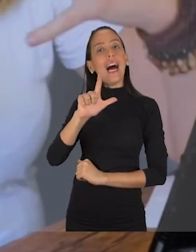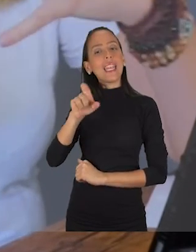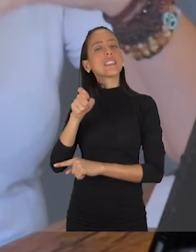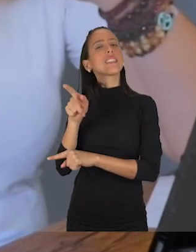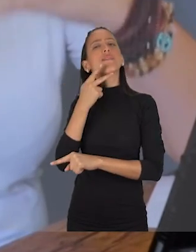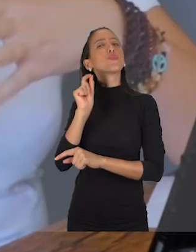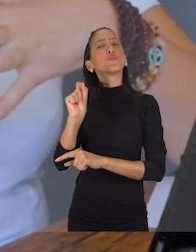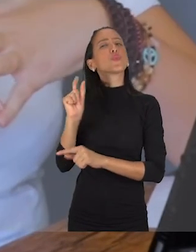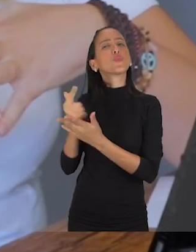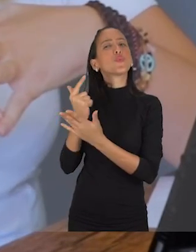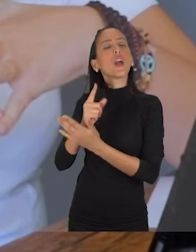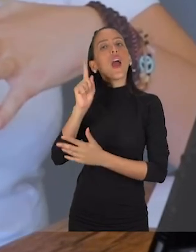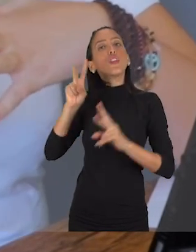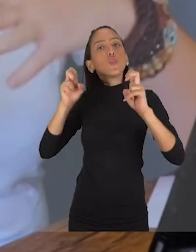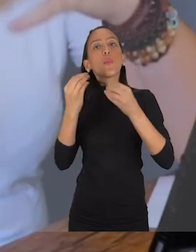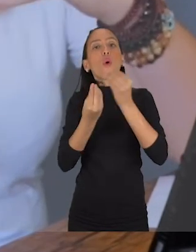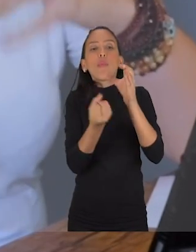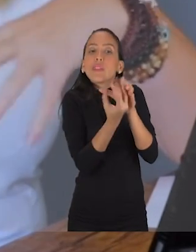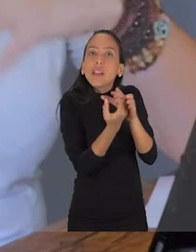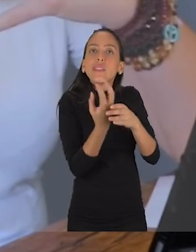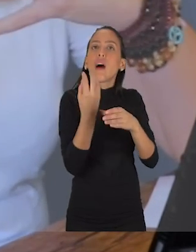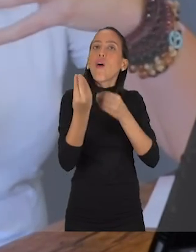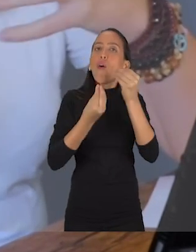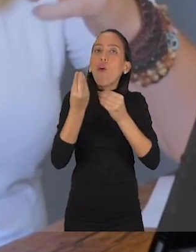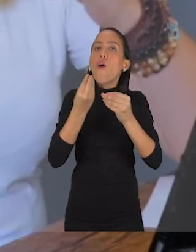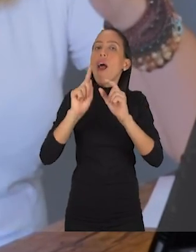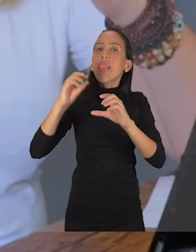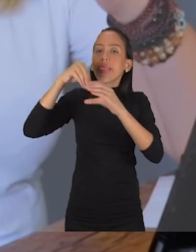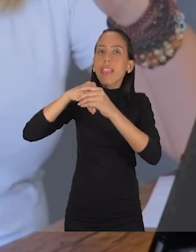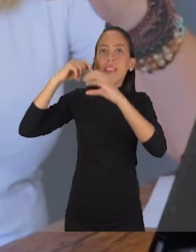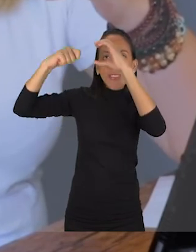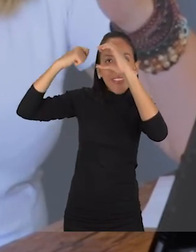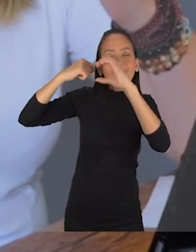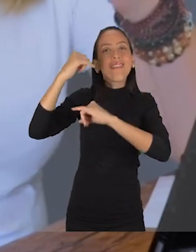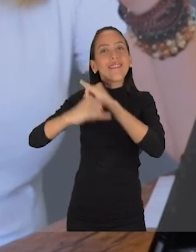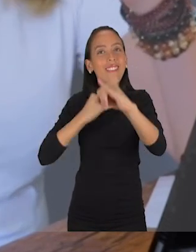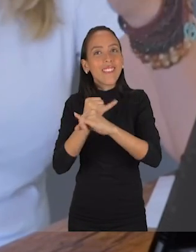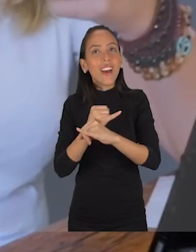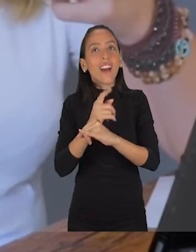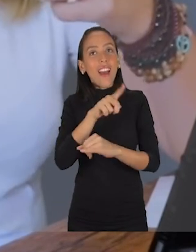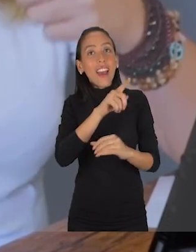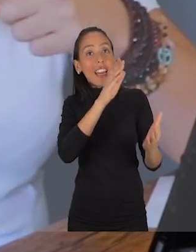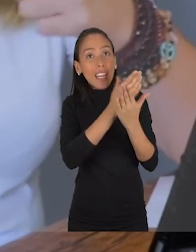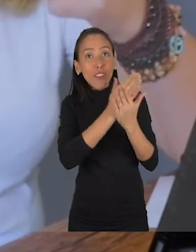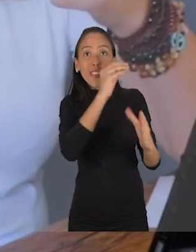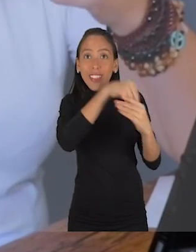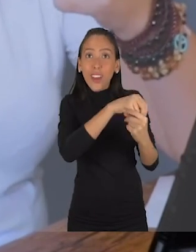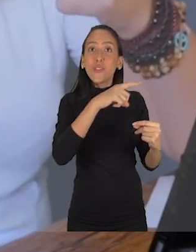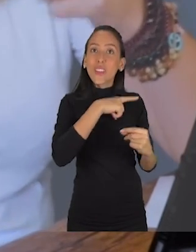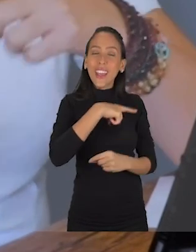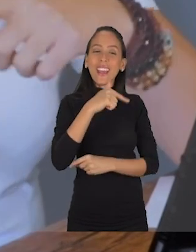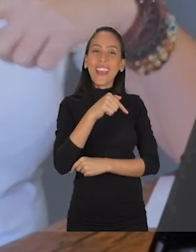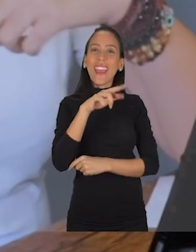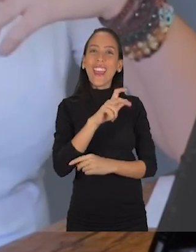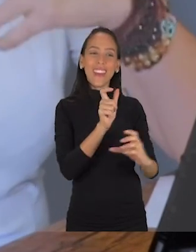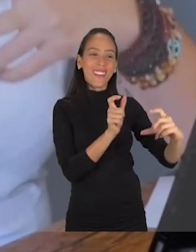criação, essa produção de vídeos pra internet. E é muito legal porque no meio do livro você encontra QR Codes, que você pode abrir com o celular que ele te indica um